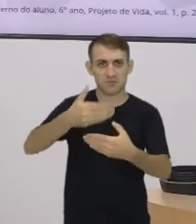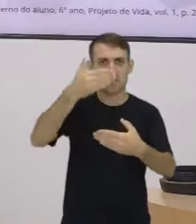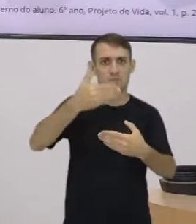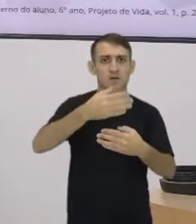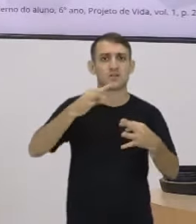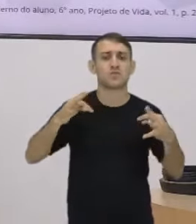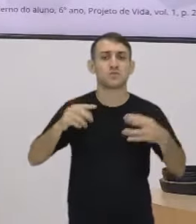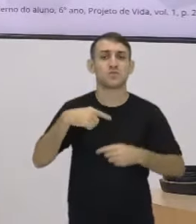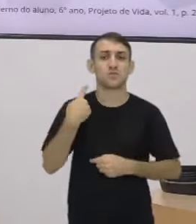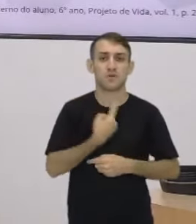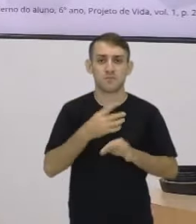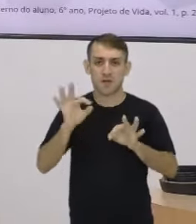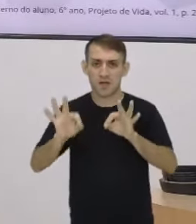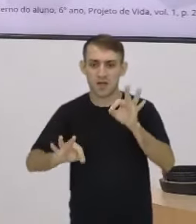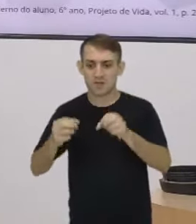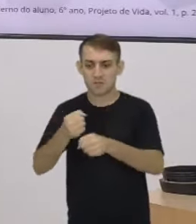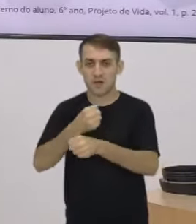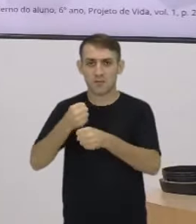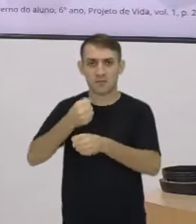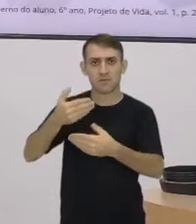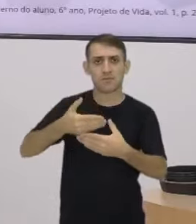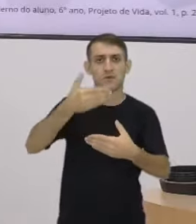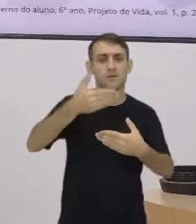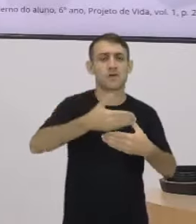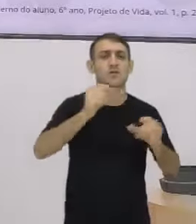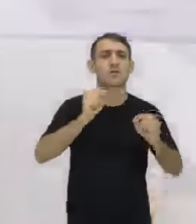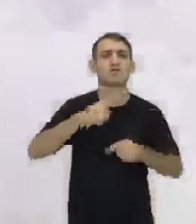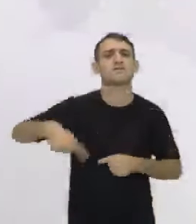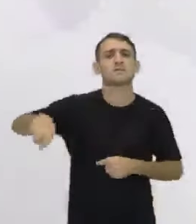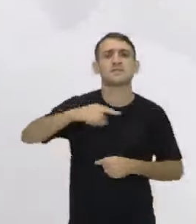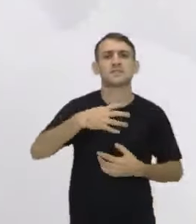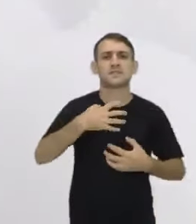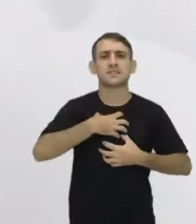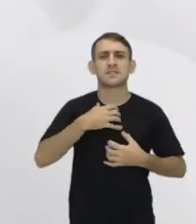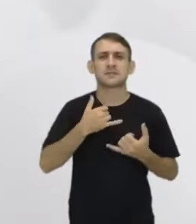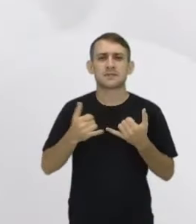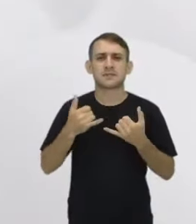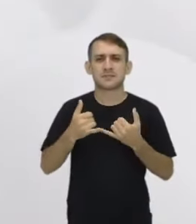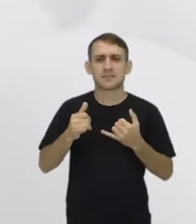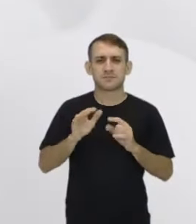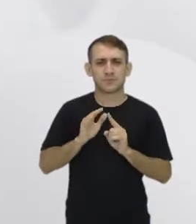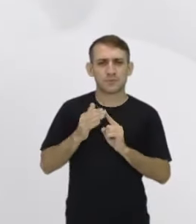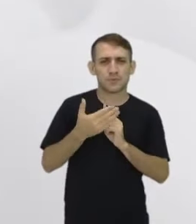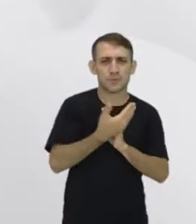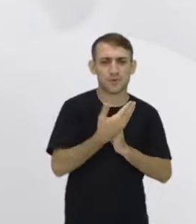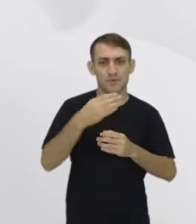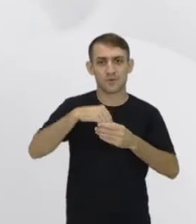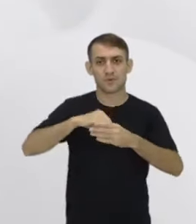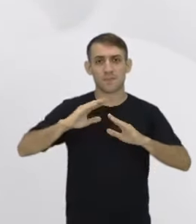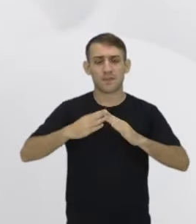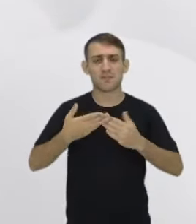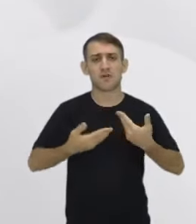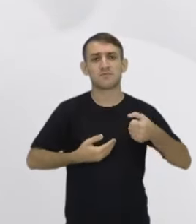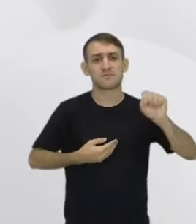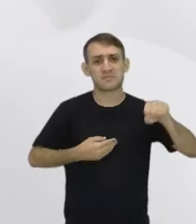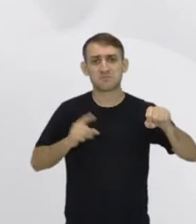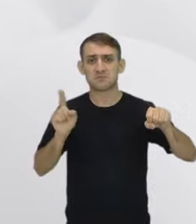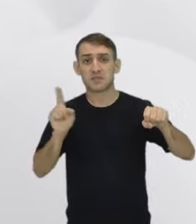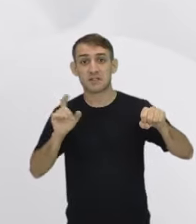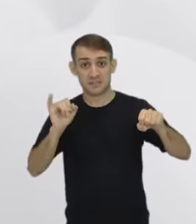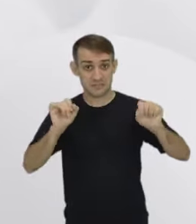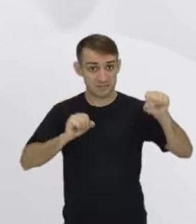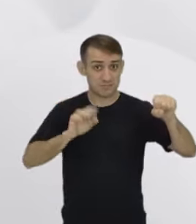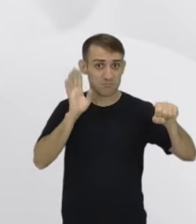A gente constrói aí as paredes, que é a seguinte. Você se sentiu acolhido nesse momento na escola? Sim ou não? Se sim,